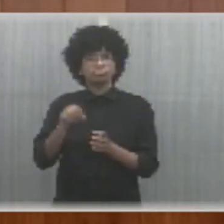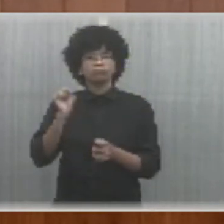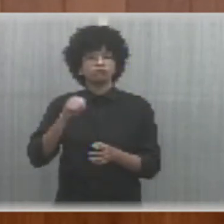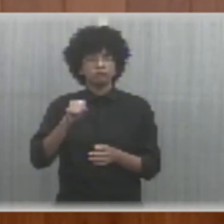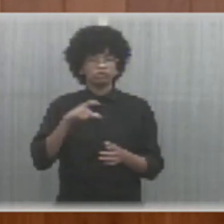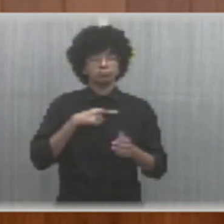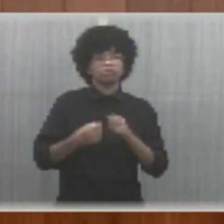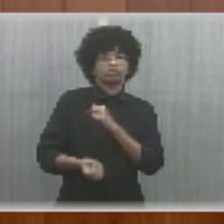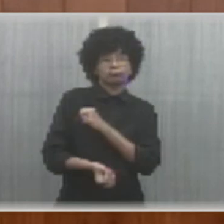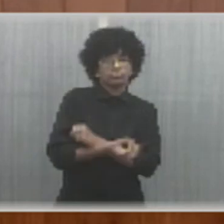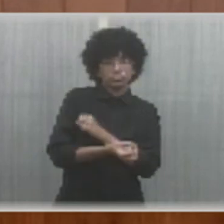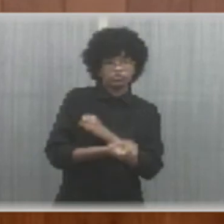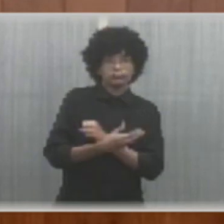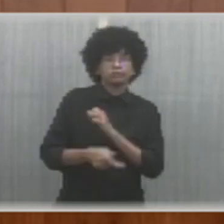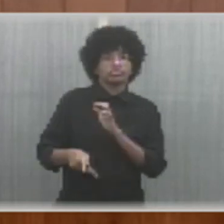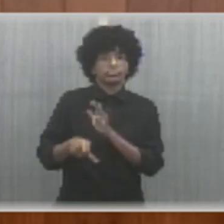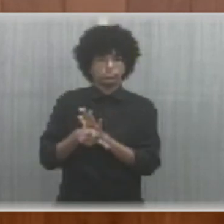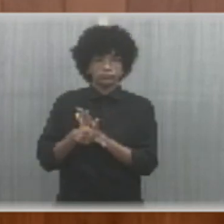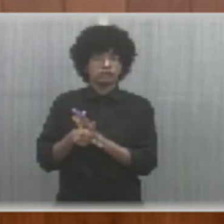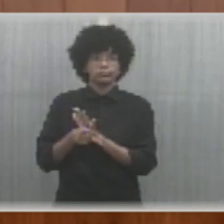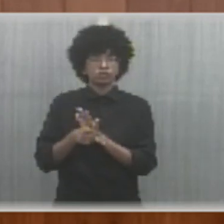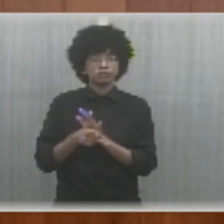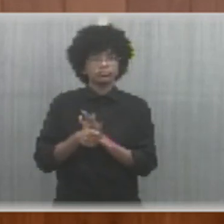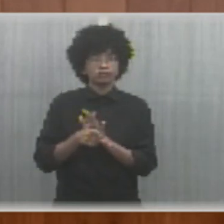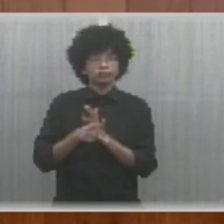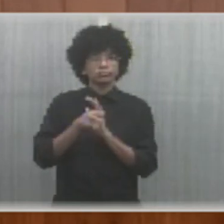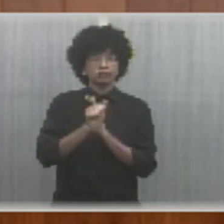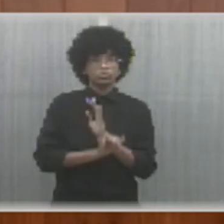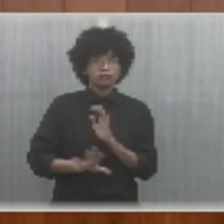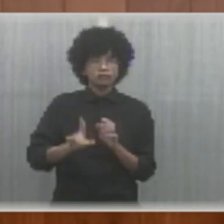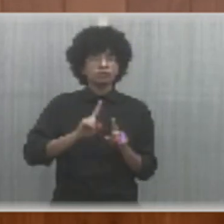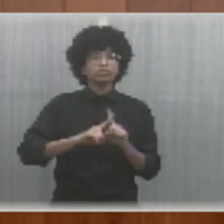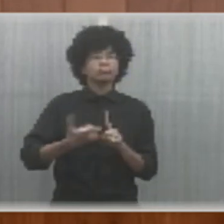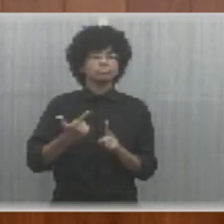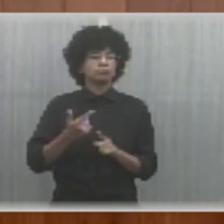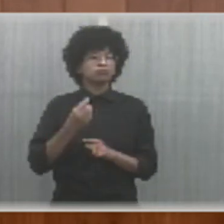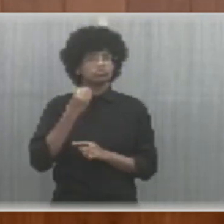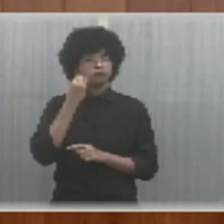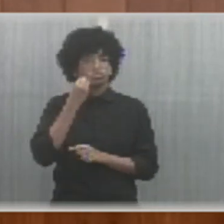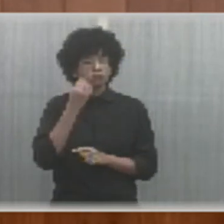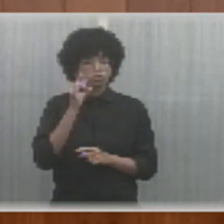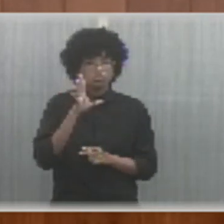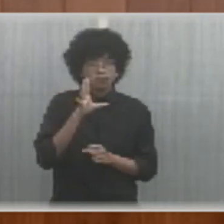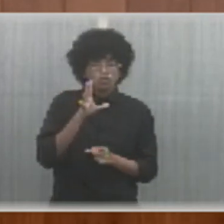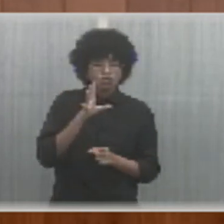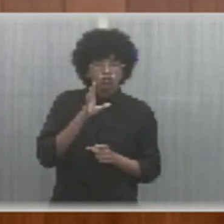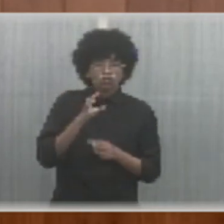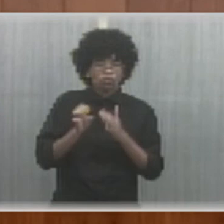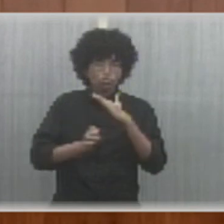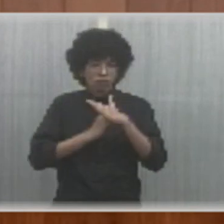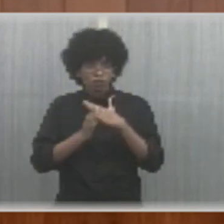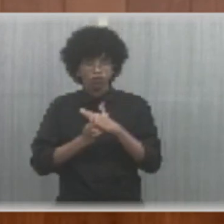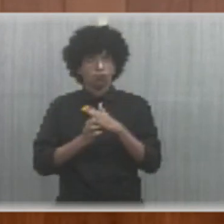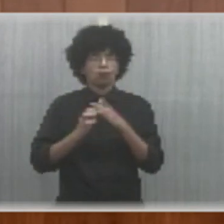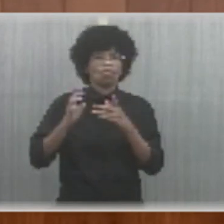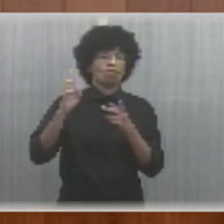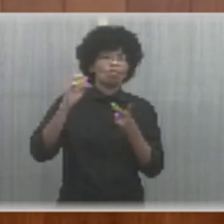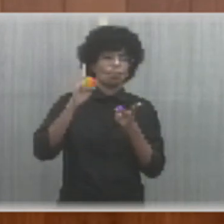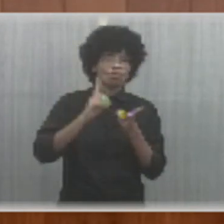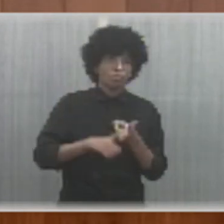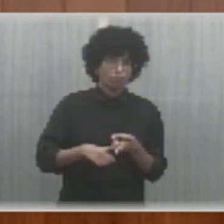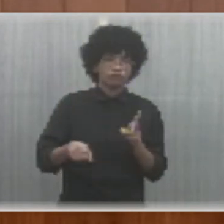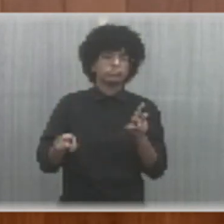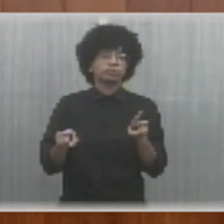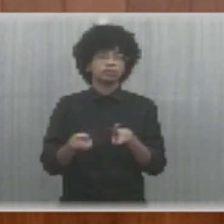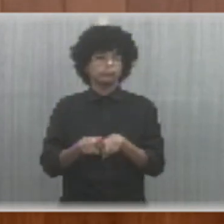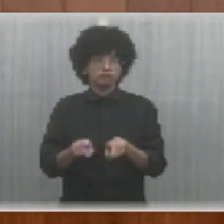de corrupção praticado pelo Consórcio Nordeste, e que não está investigando só as empresas, não. Está investigando as empresas e está